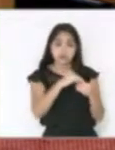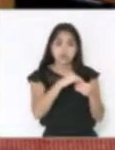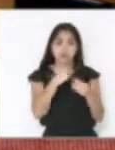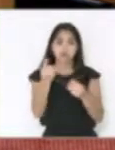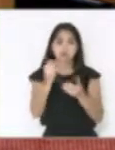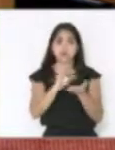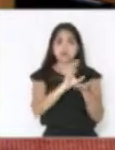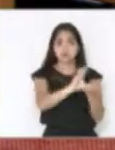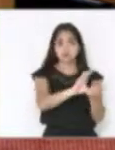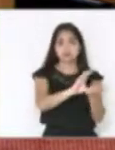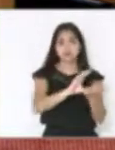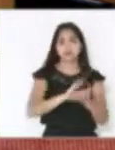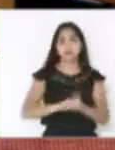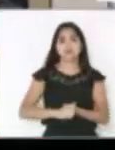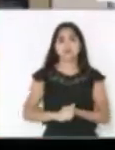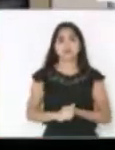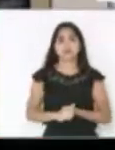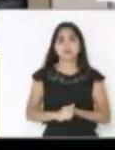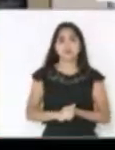recebendo seus recursos.